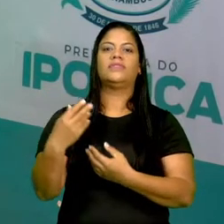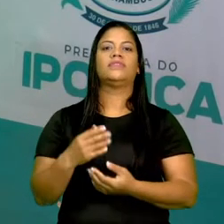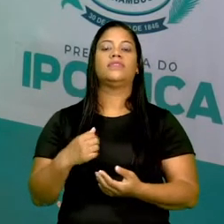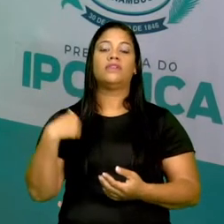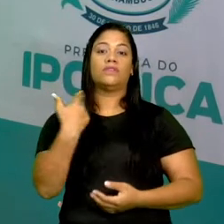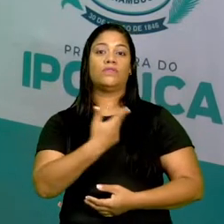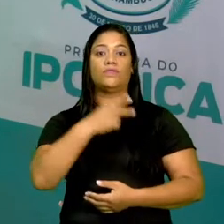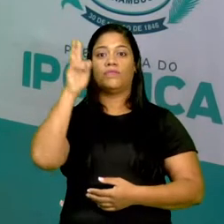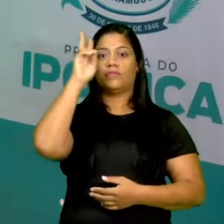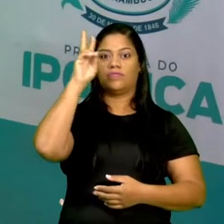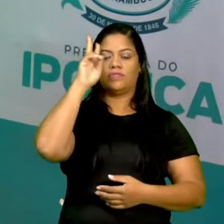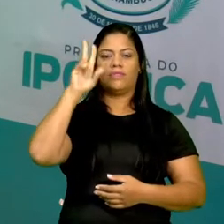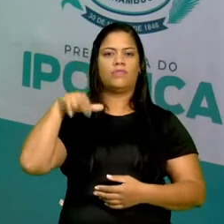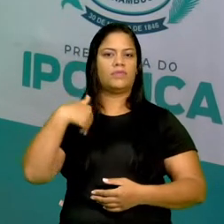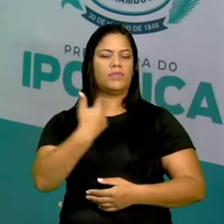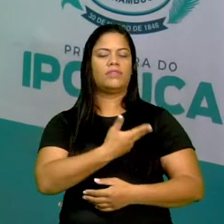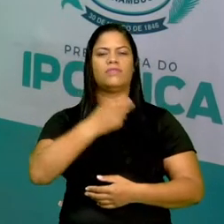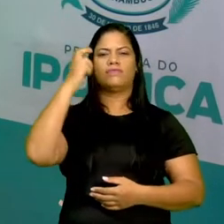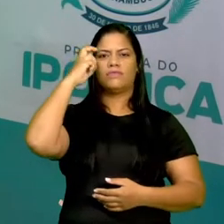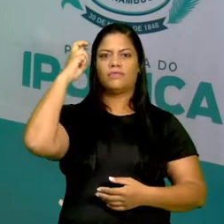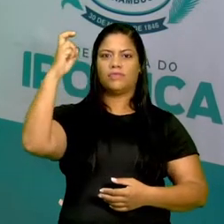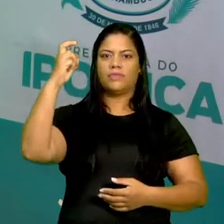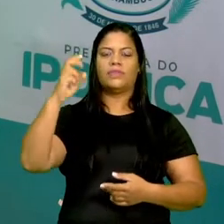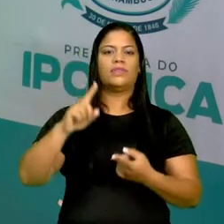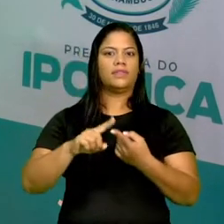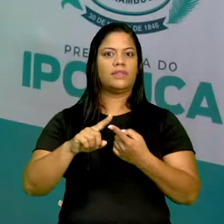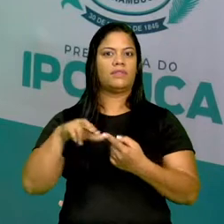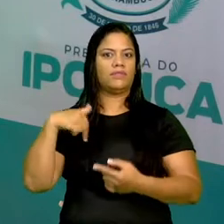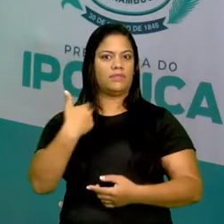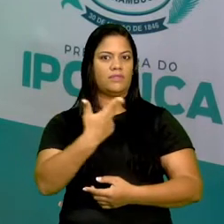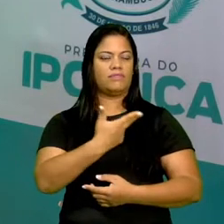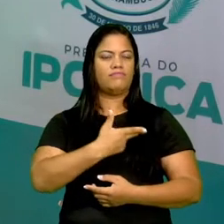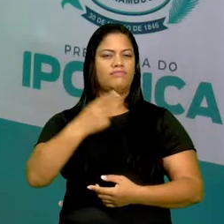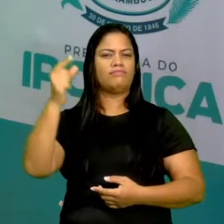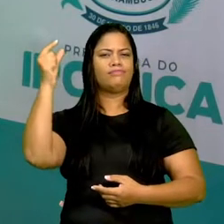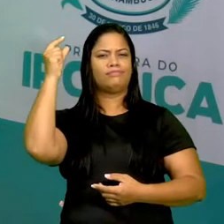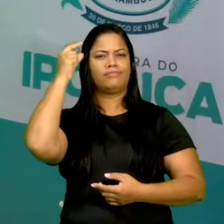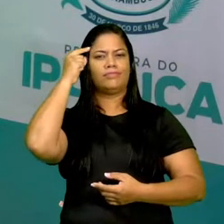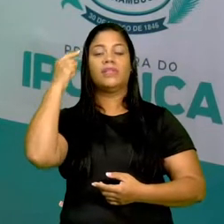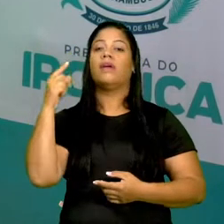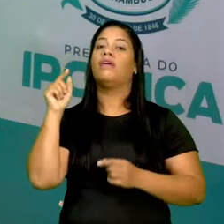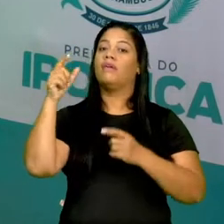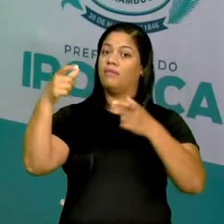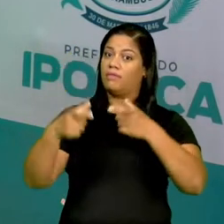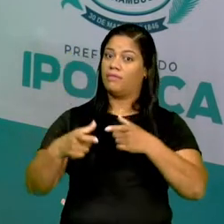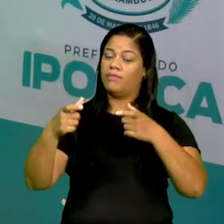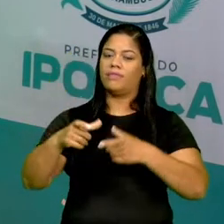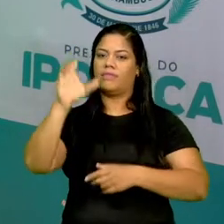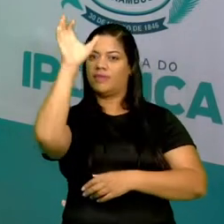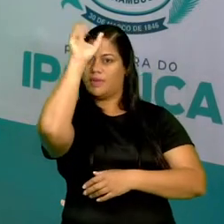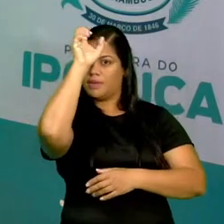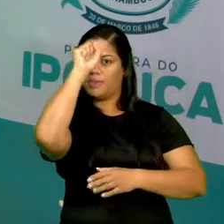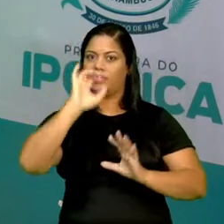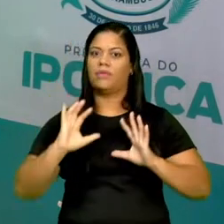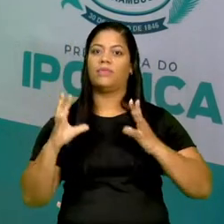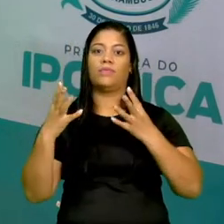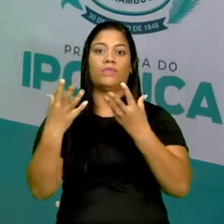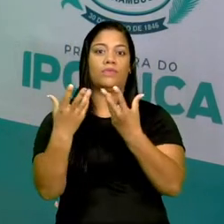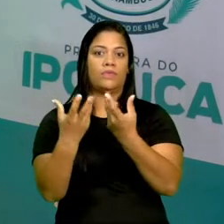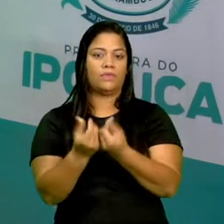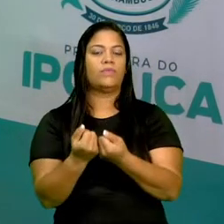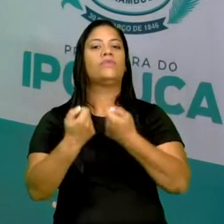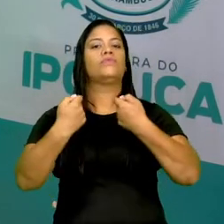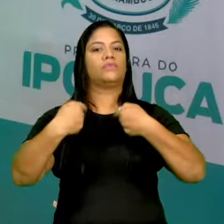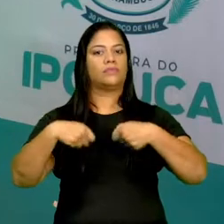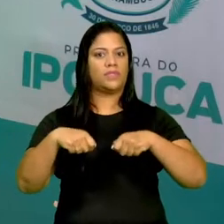história, para a nossa cultura e para a nossa mente. É lá que aprendemos tudo que é